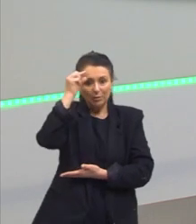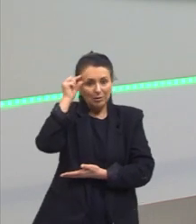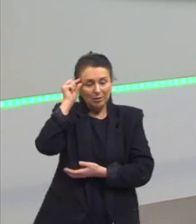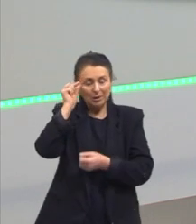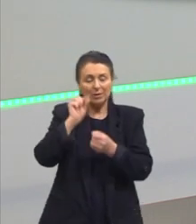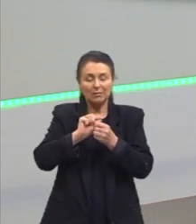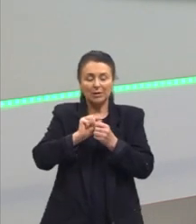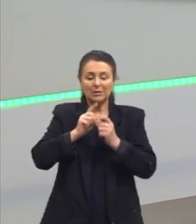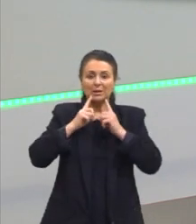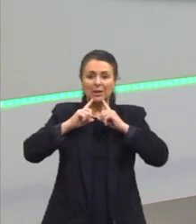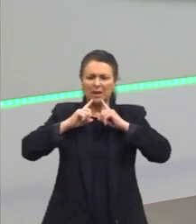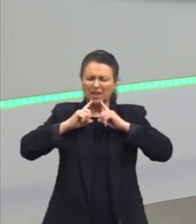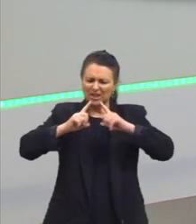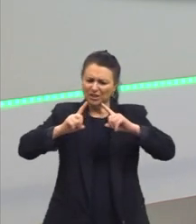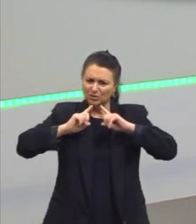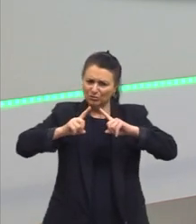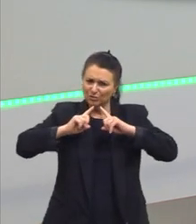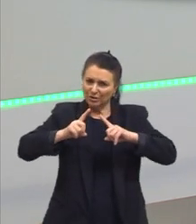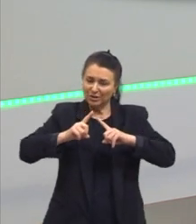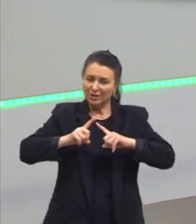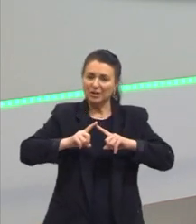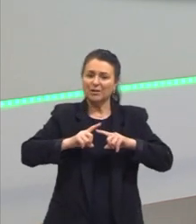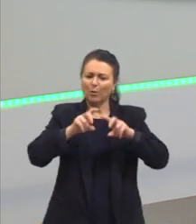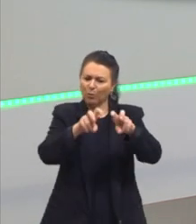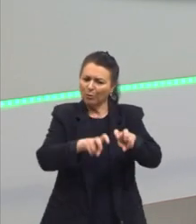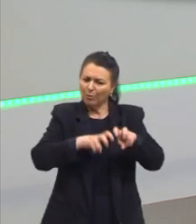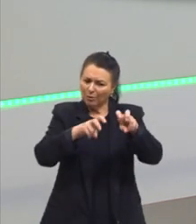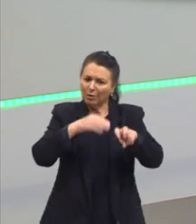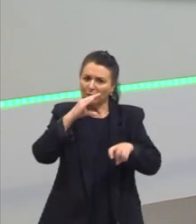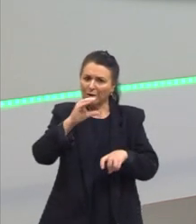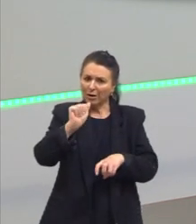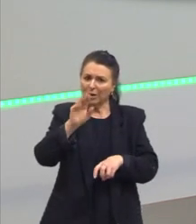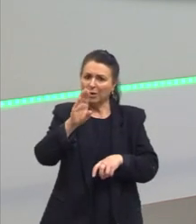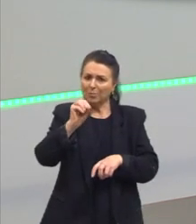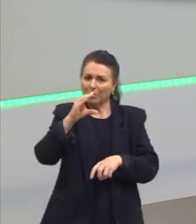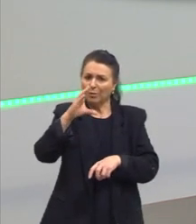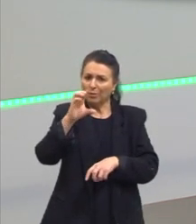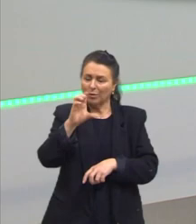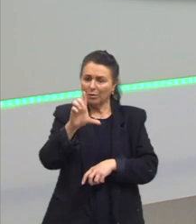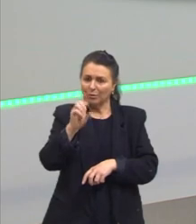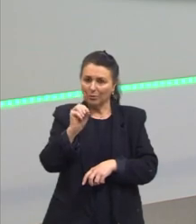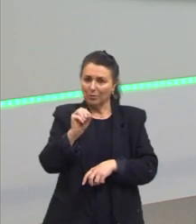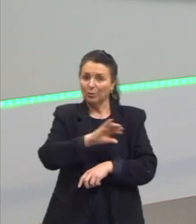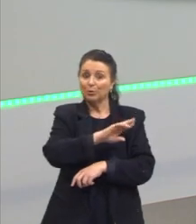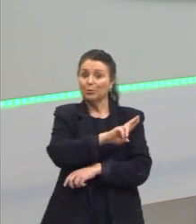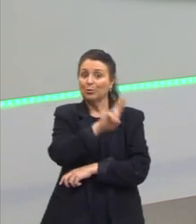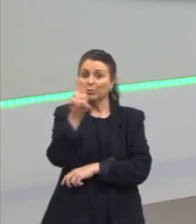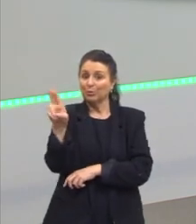ele faz essa crítica dura ao caboclo brasileiro. E ele chama esse personagem de Jeca Tatu.